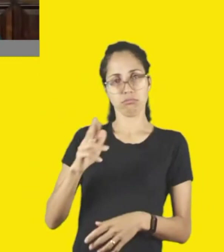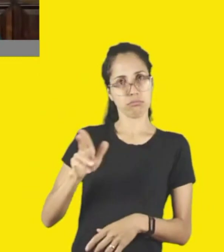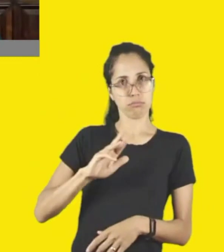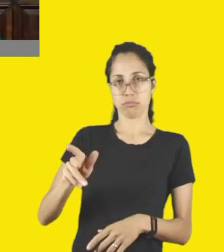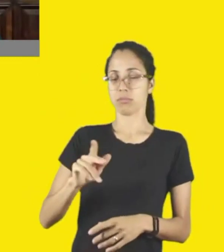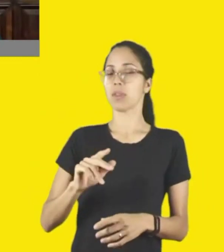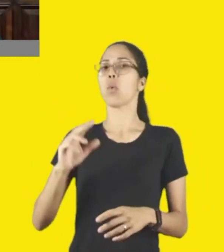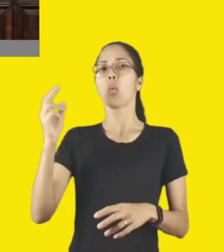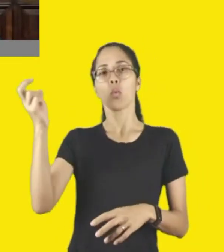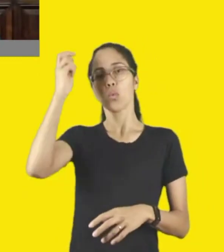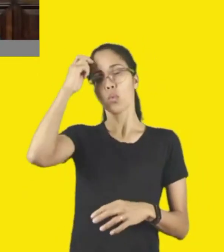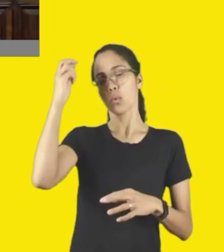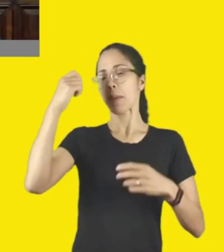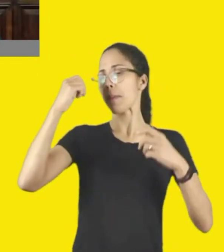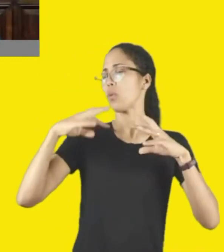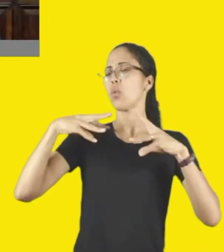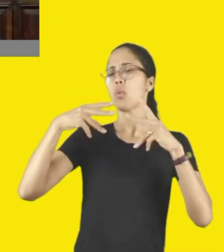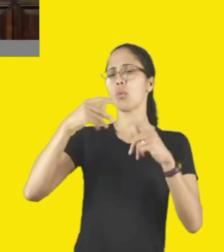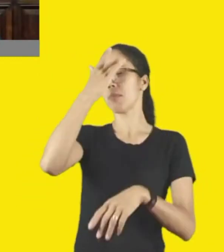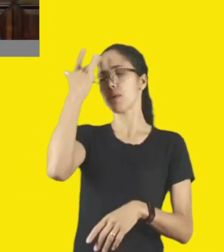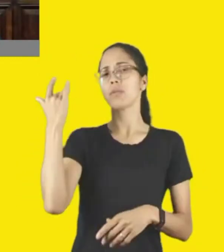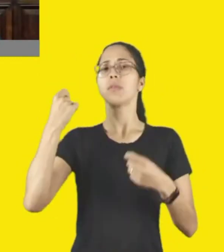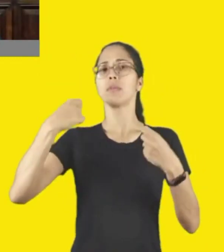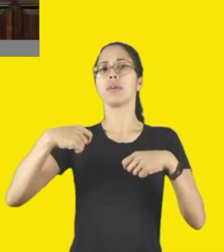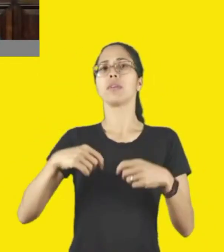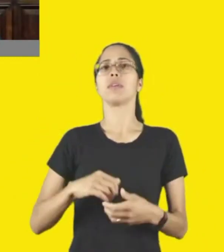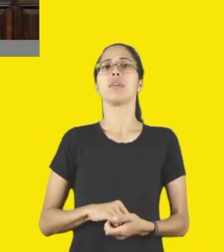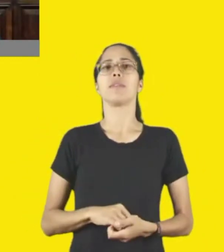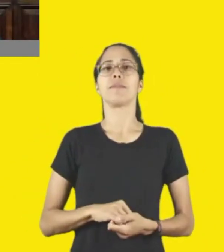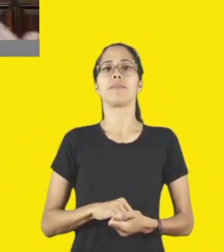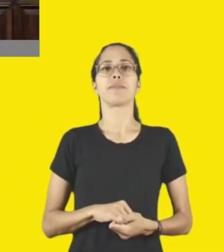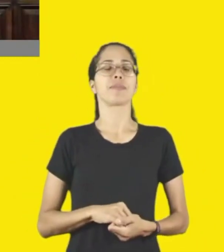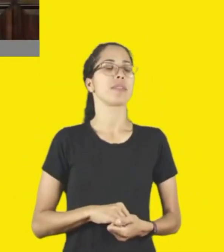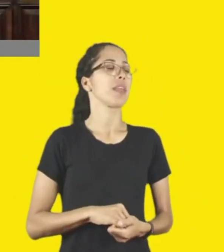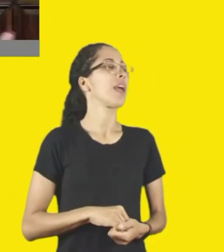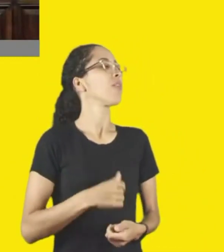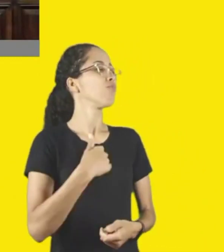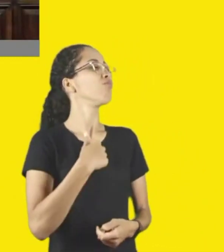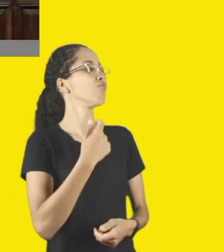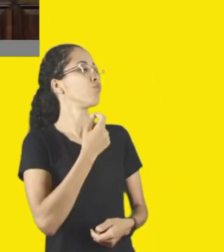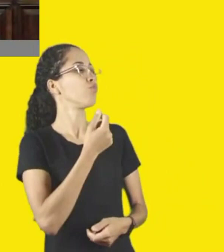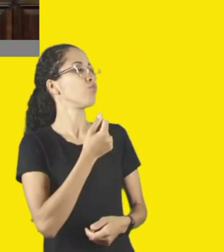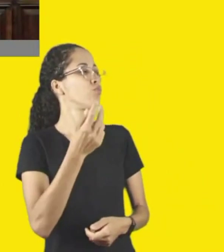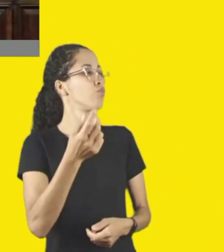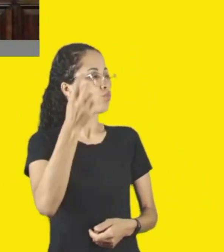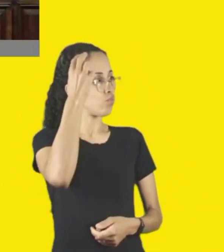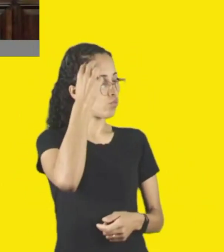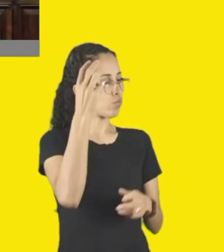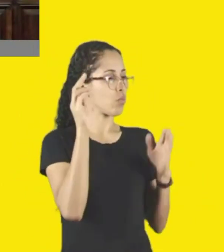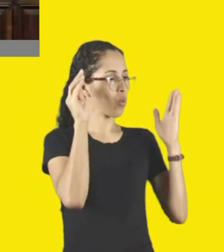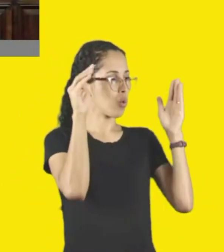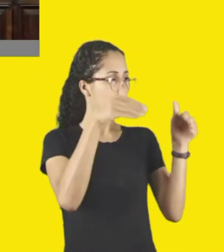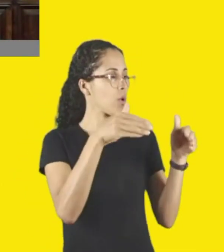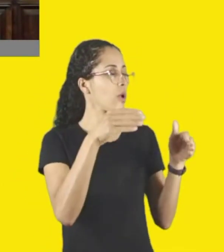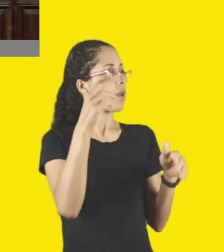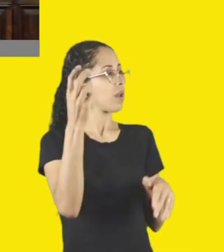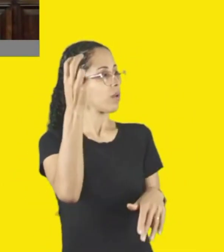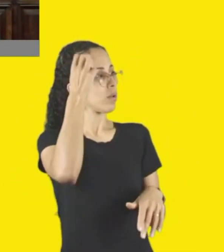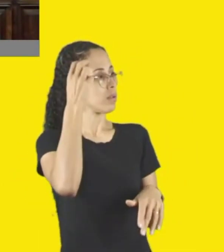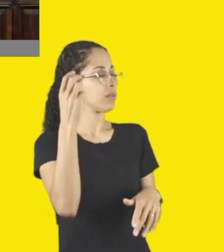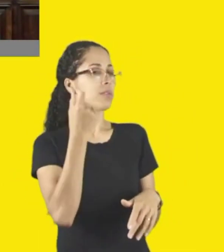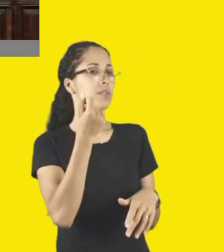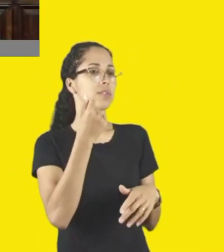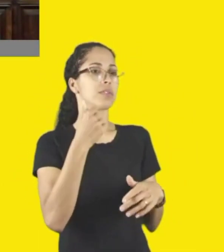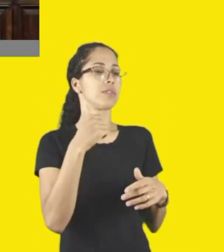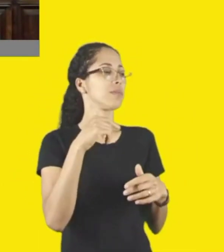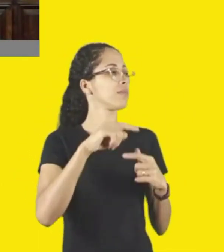do dinheiro de todo mundo, e aí ele brincou, falou, vou pôr dinheiro lá na cultura, então, se cada deputado pôr um pouquinho, a gente vai fazer muito mais, mas